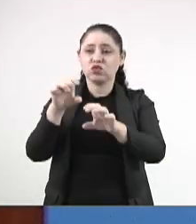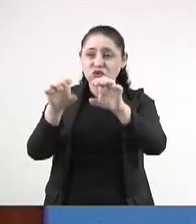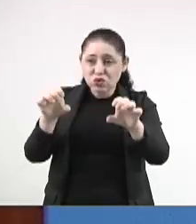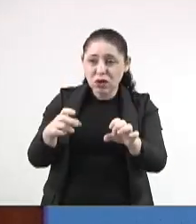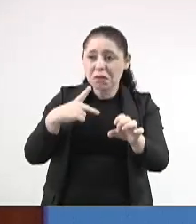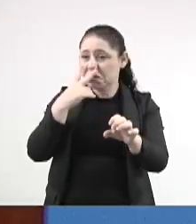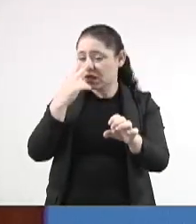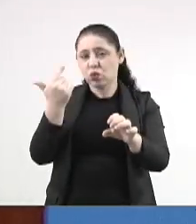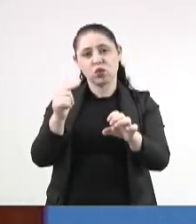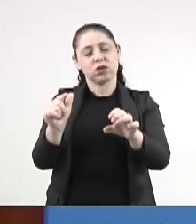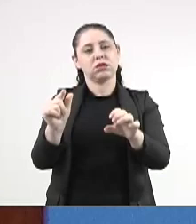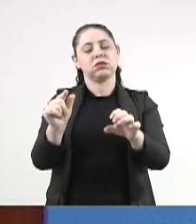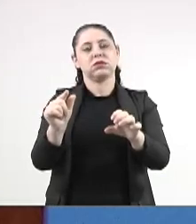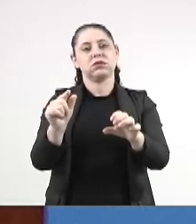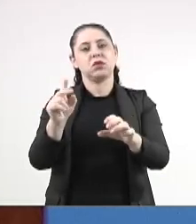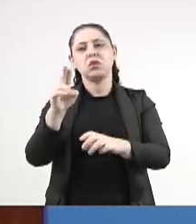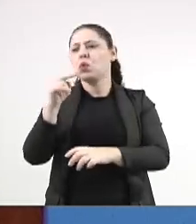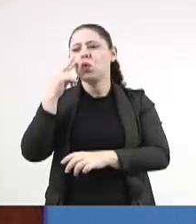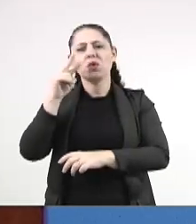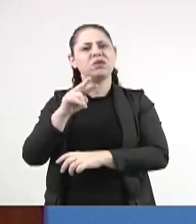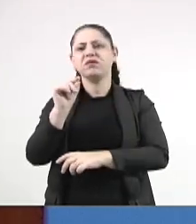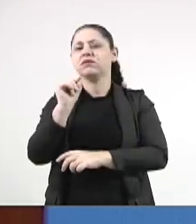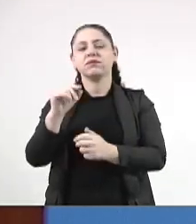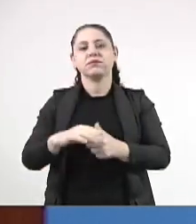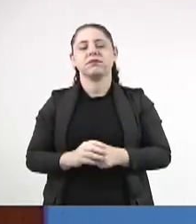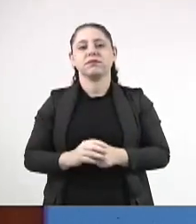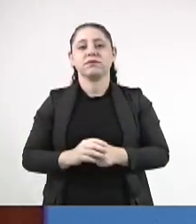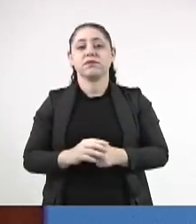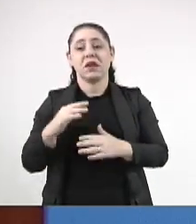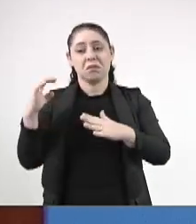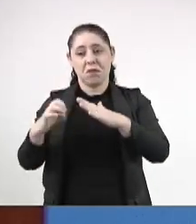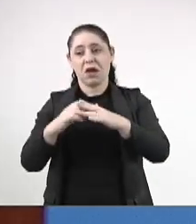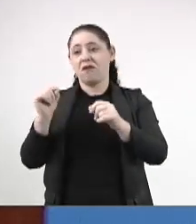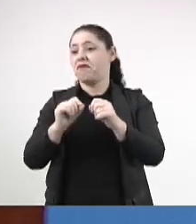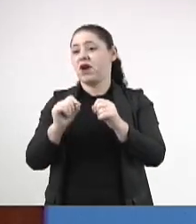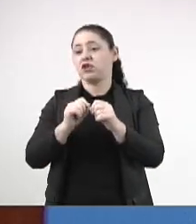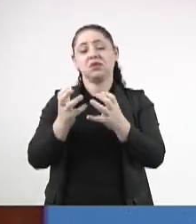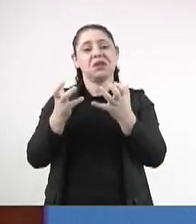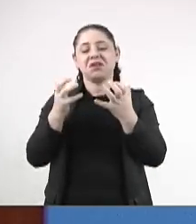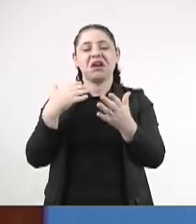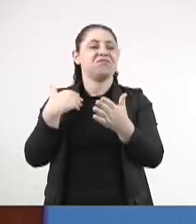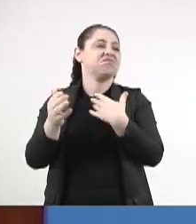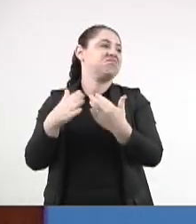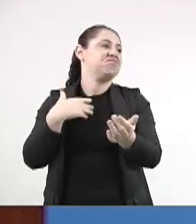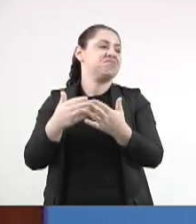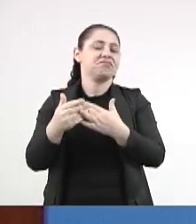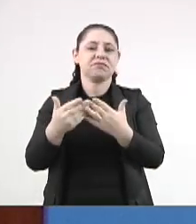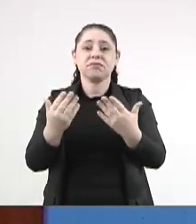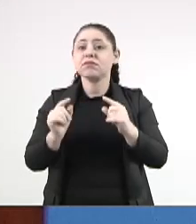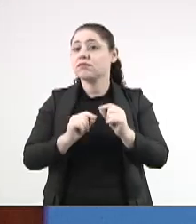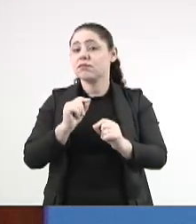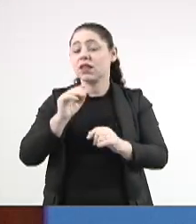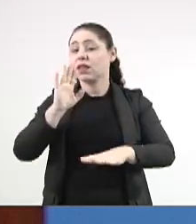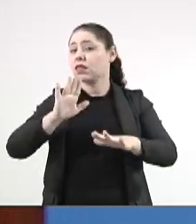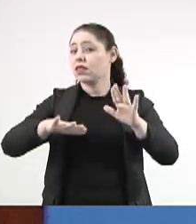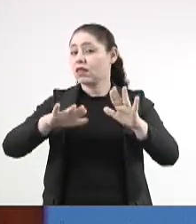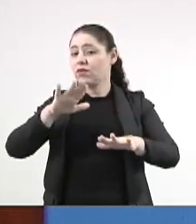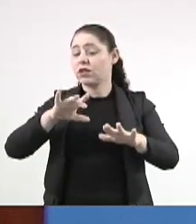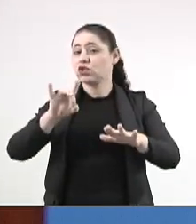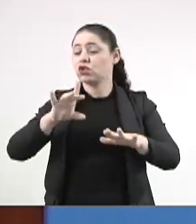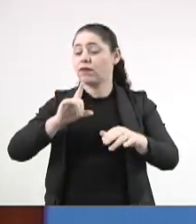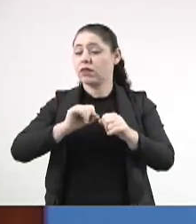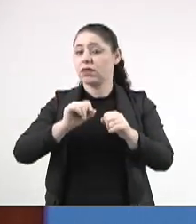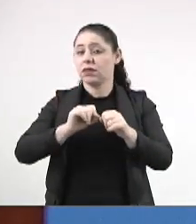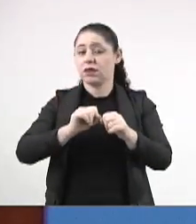Então, essas operadoras são, fazem o que bem entendem. Então, isso aqui, talvez, só vai ter uma